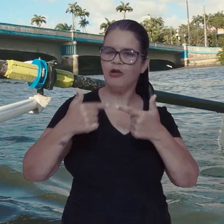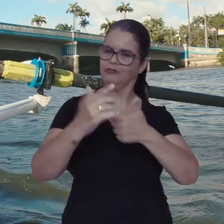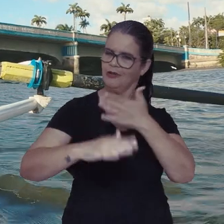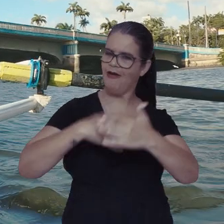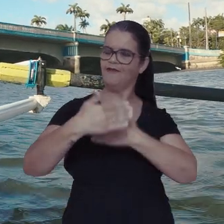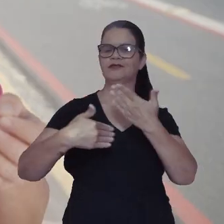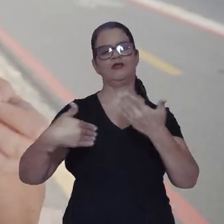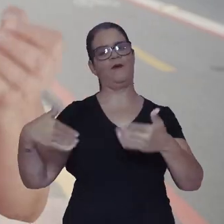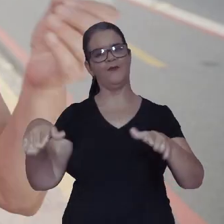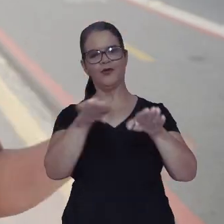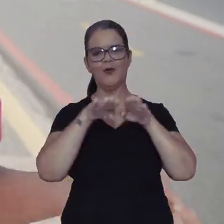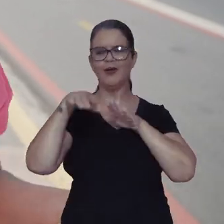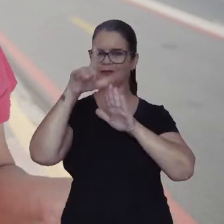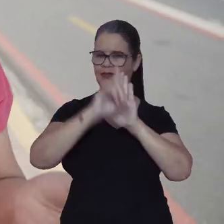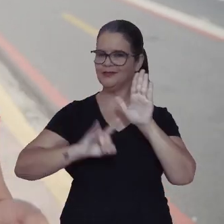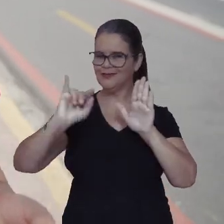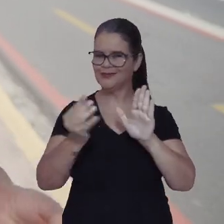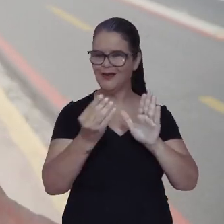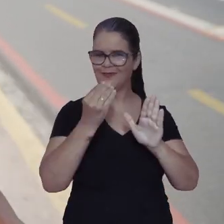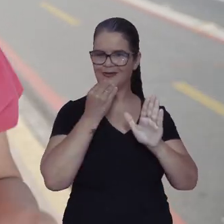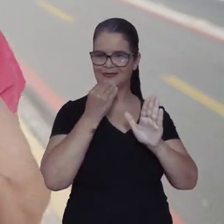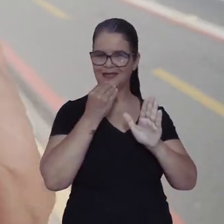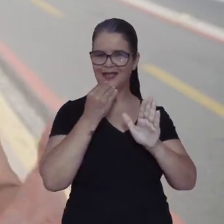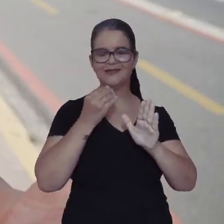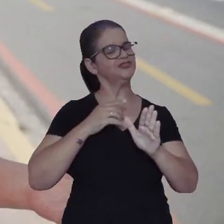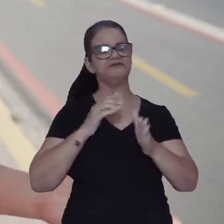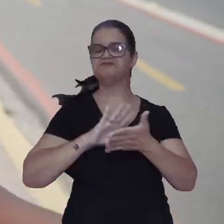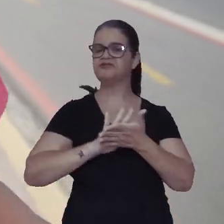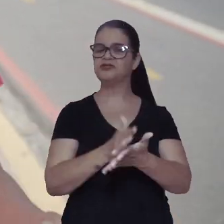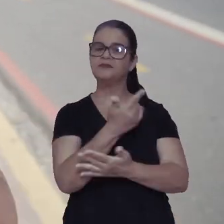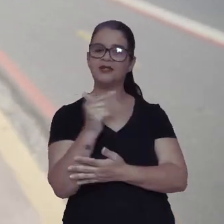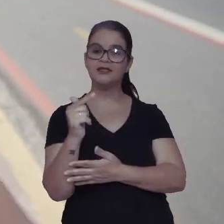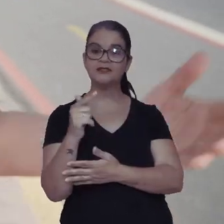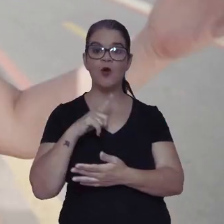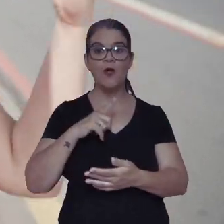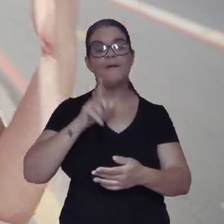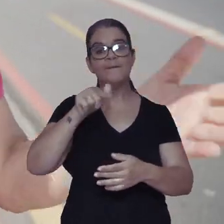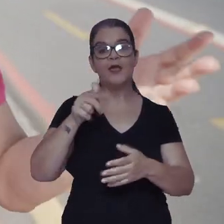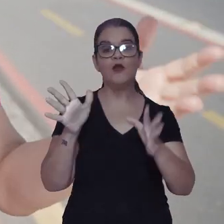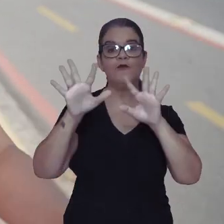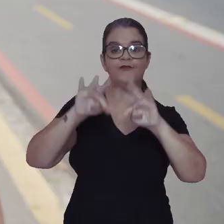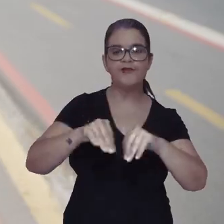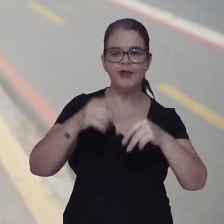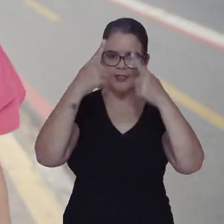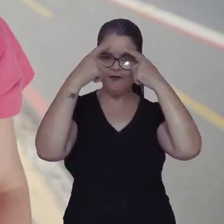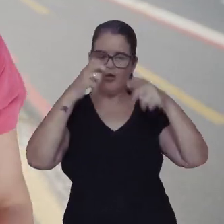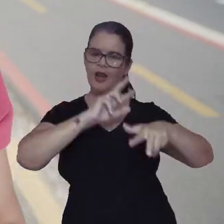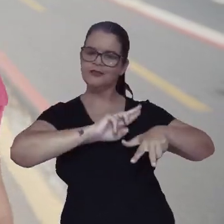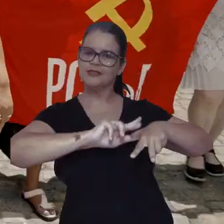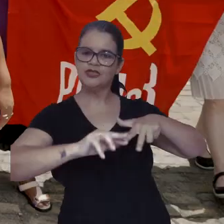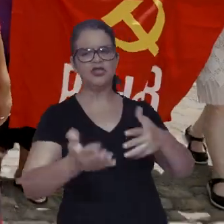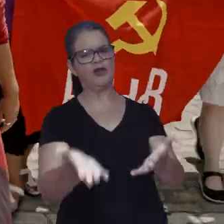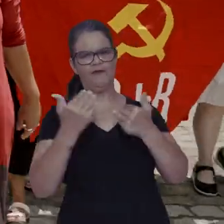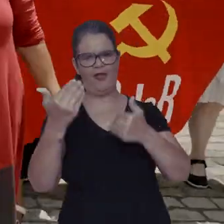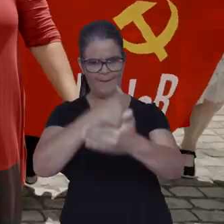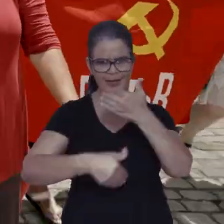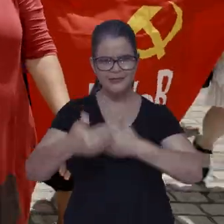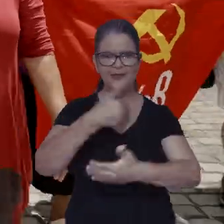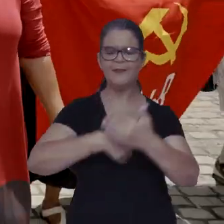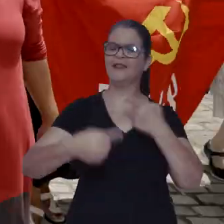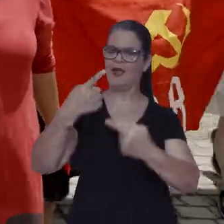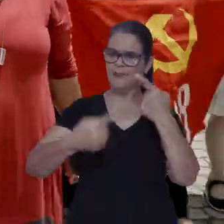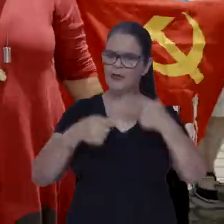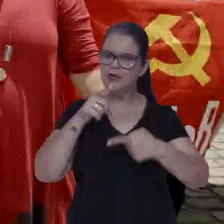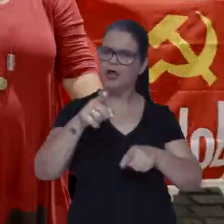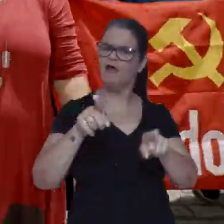avança por igualdade de direitos e oportunidades, sem discriminação e pelo fim da violência de gênero. Venha participar